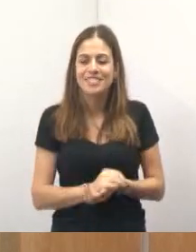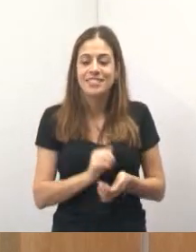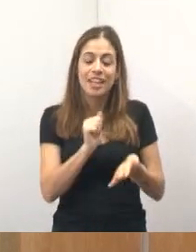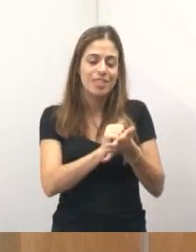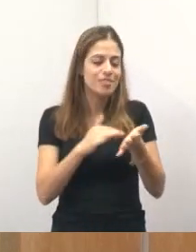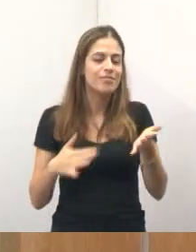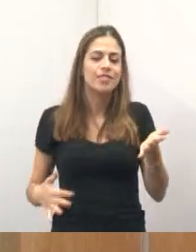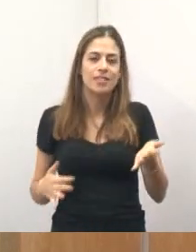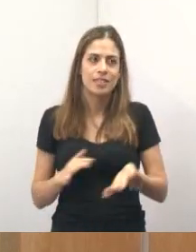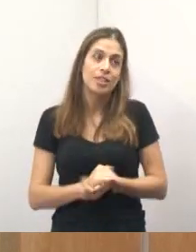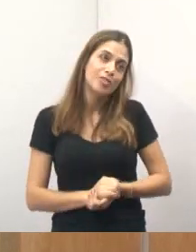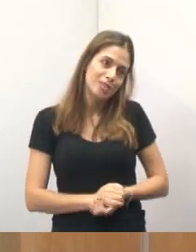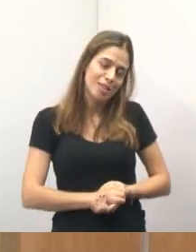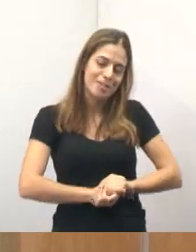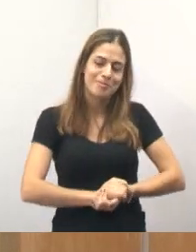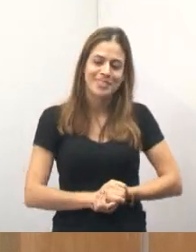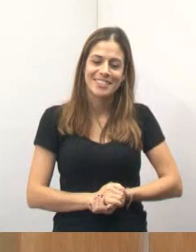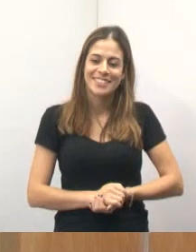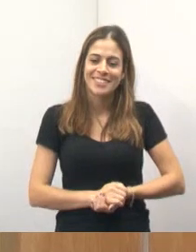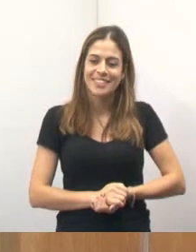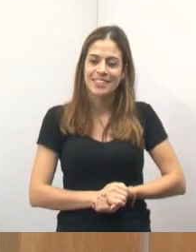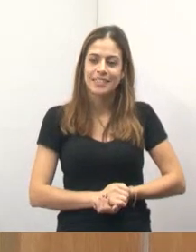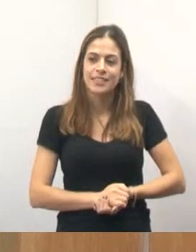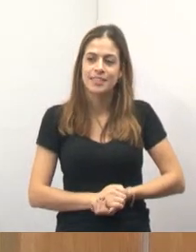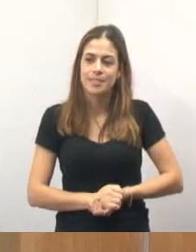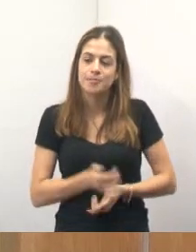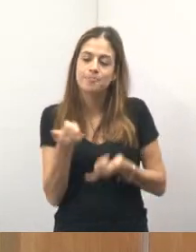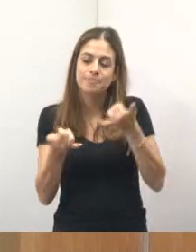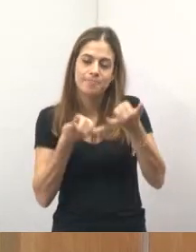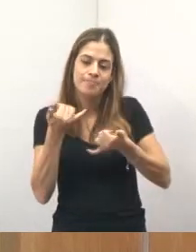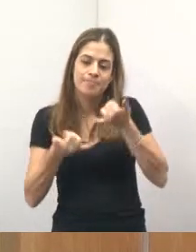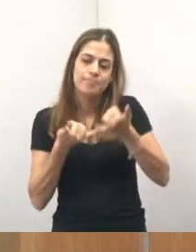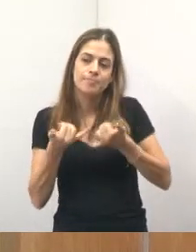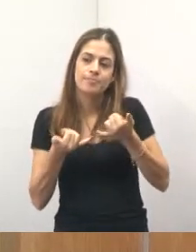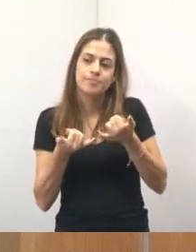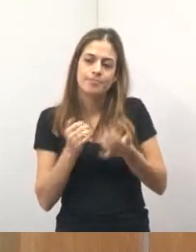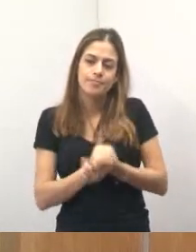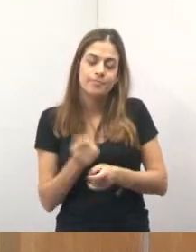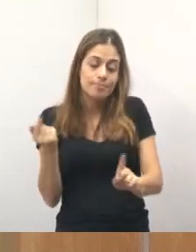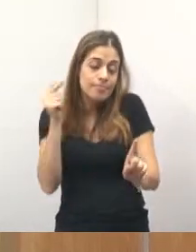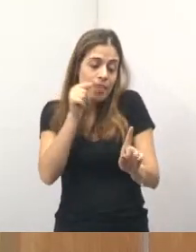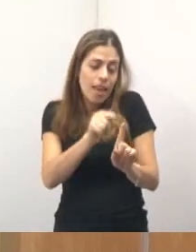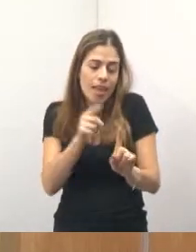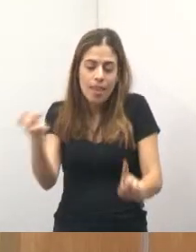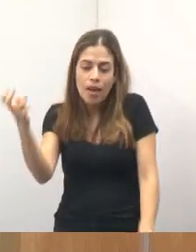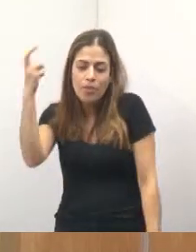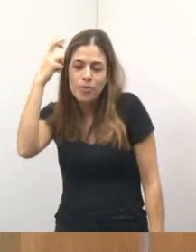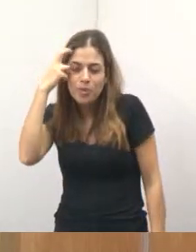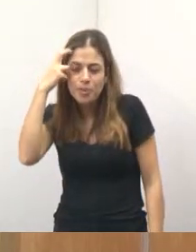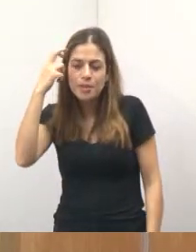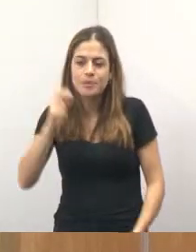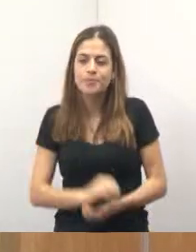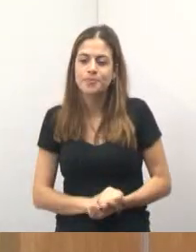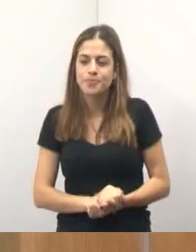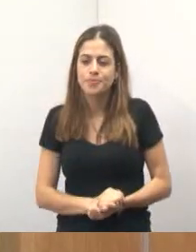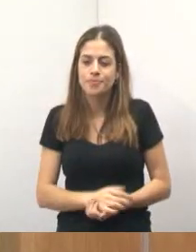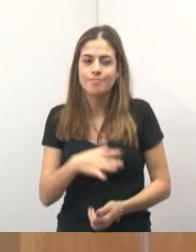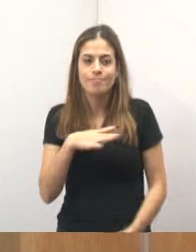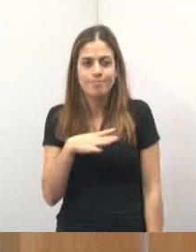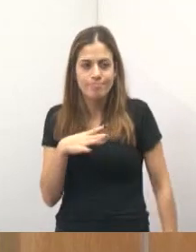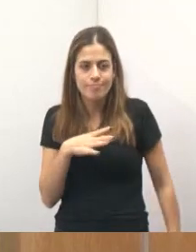realmente, como falei agora, para o esporte, também do lazer com foco na cultura, para que o nosso município possa, as pessoas